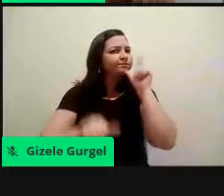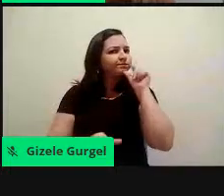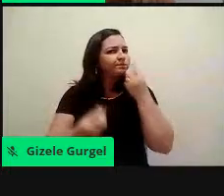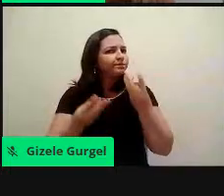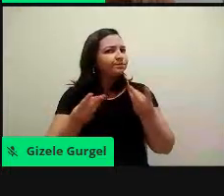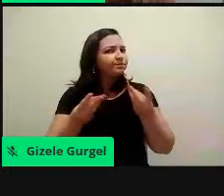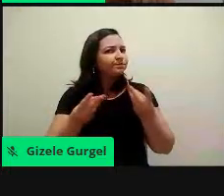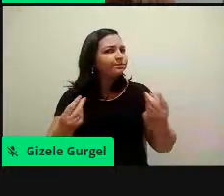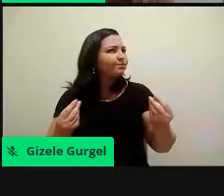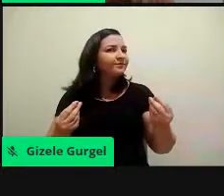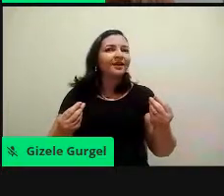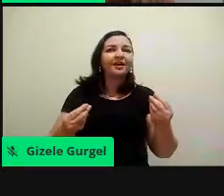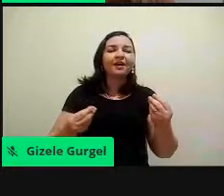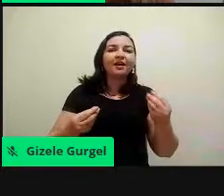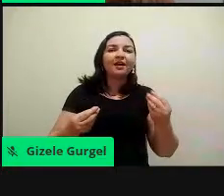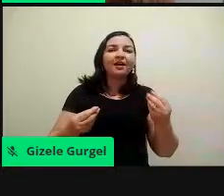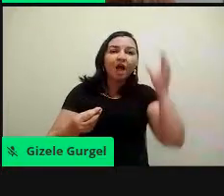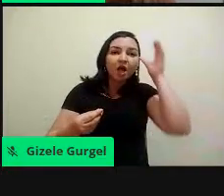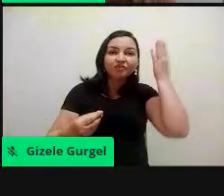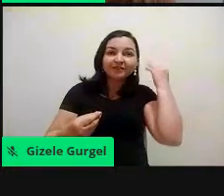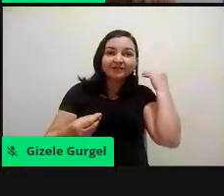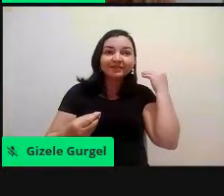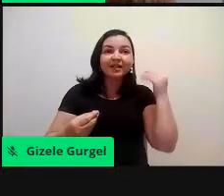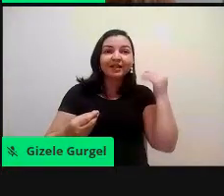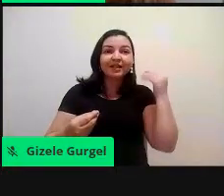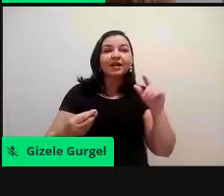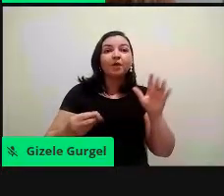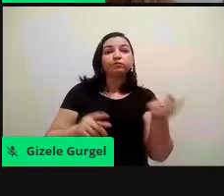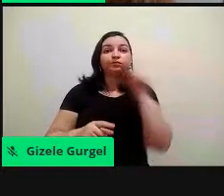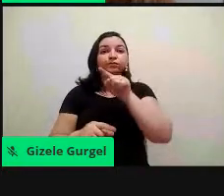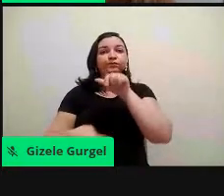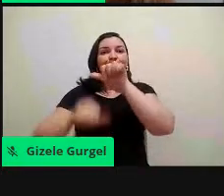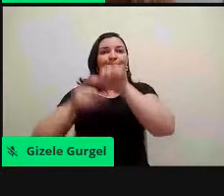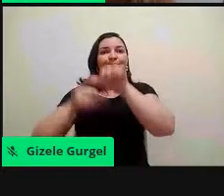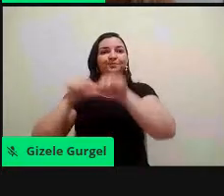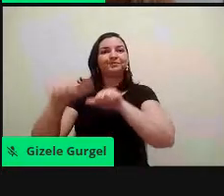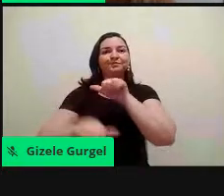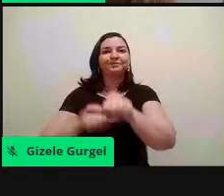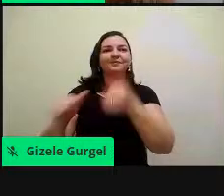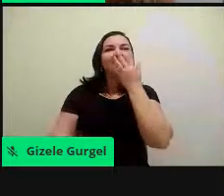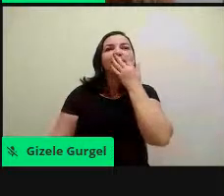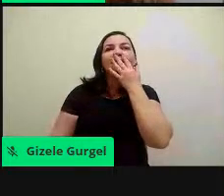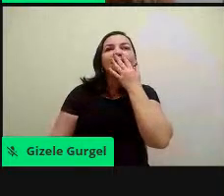antes, à esquerda, nessa figurinha, com essa parte aqui,